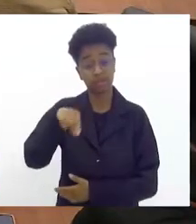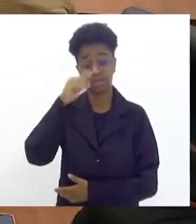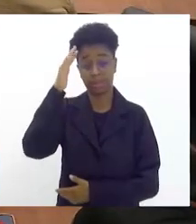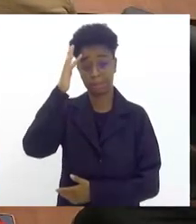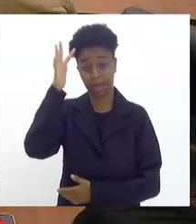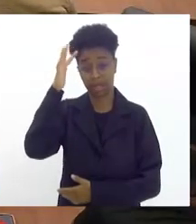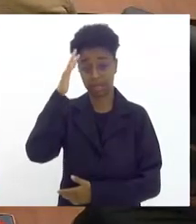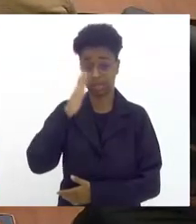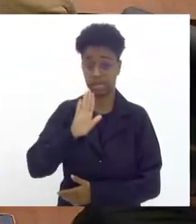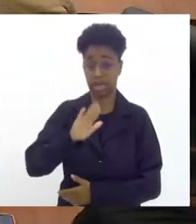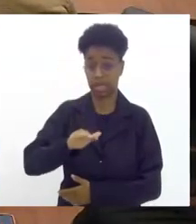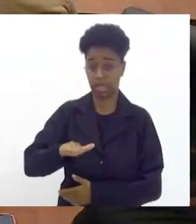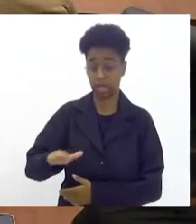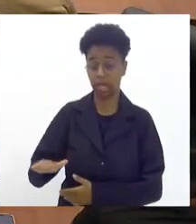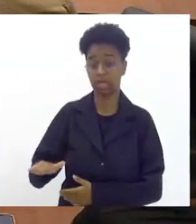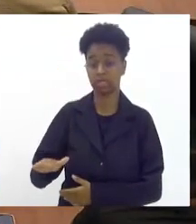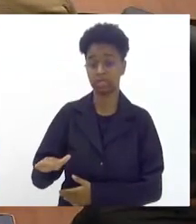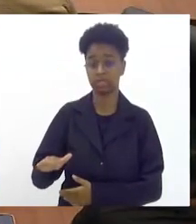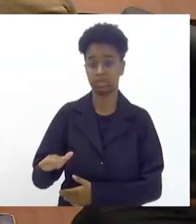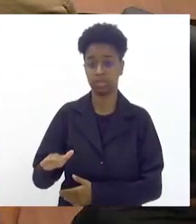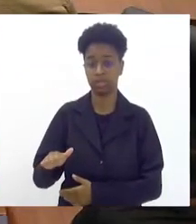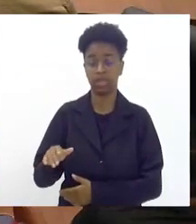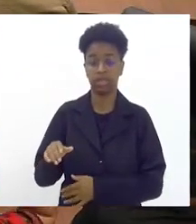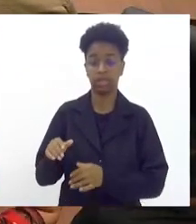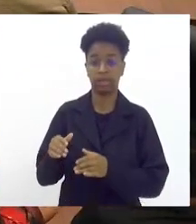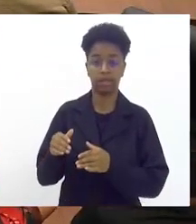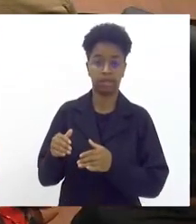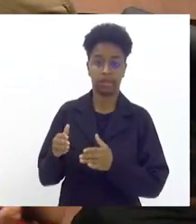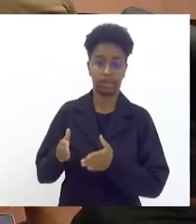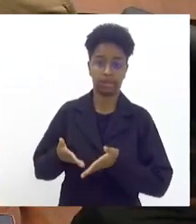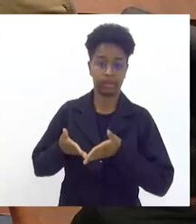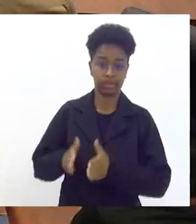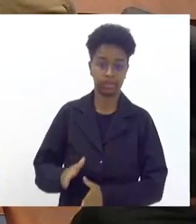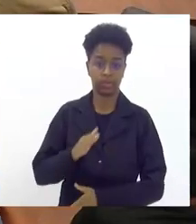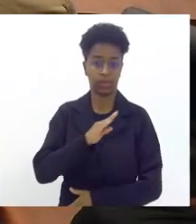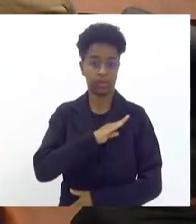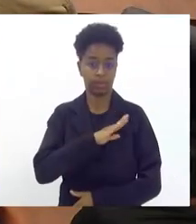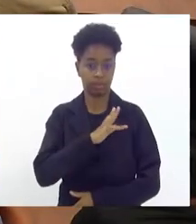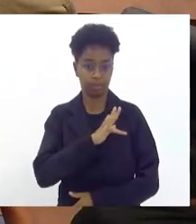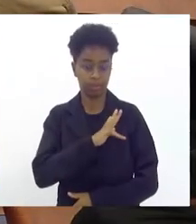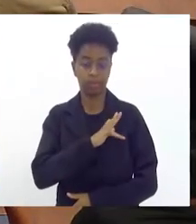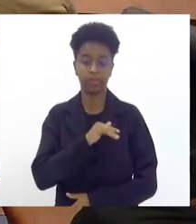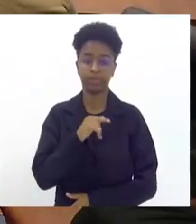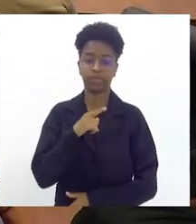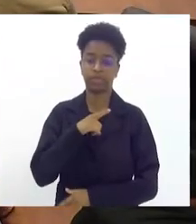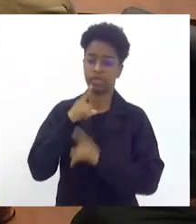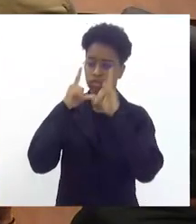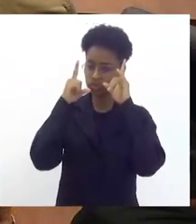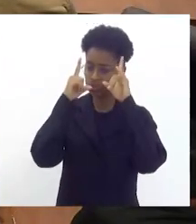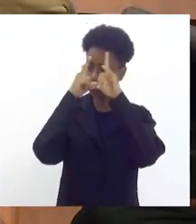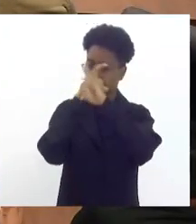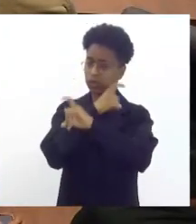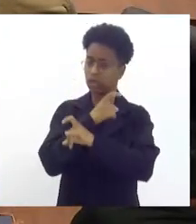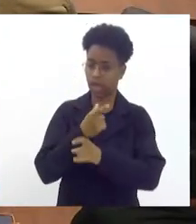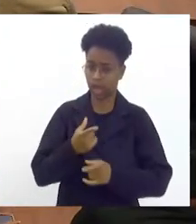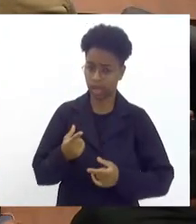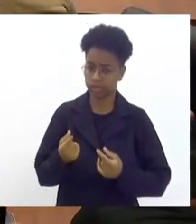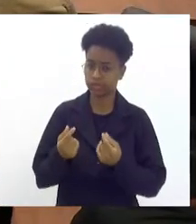criança, oriunda da Baixada Fluminense, que tinha extremas dificuldades financeiras,